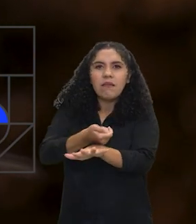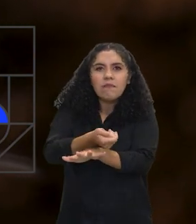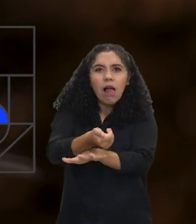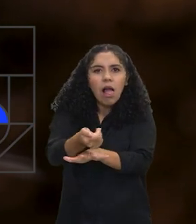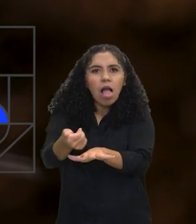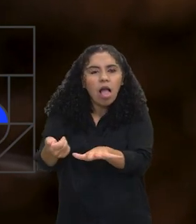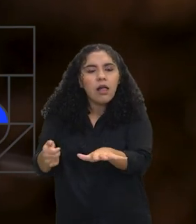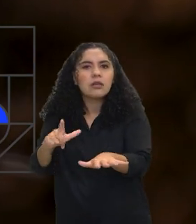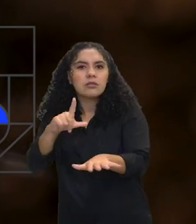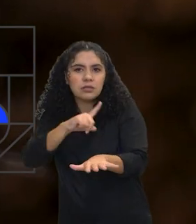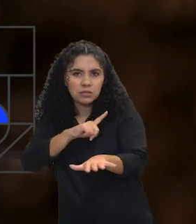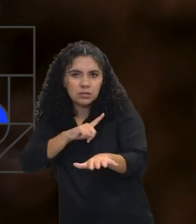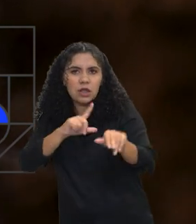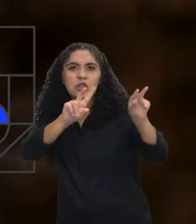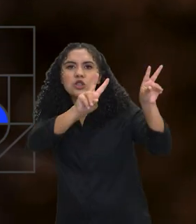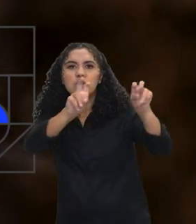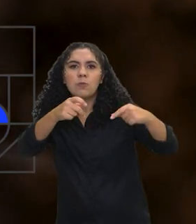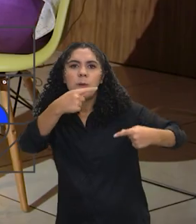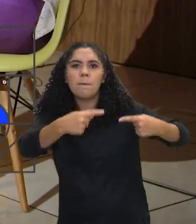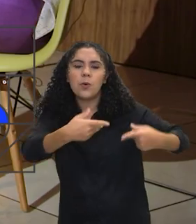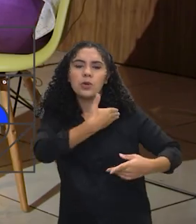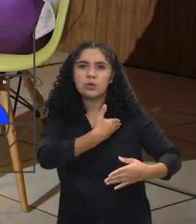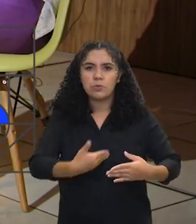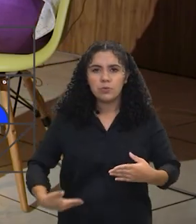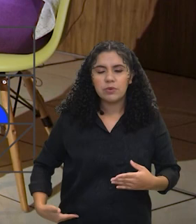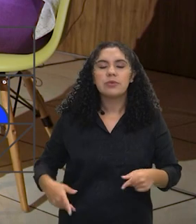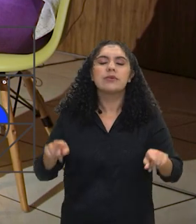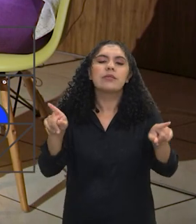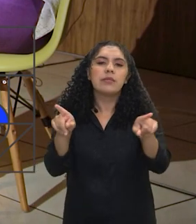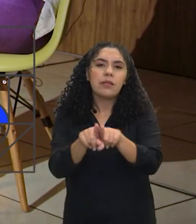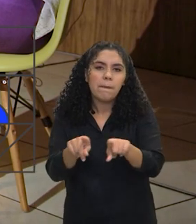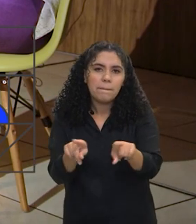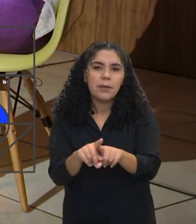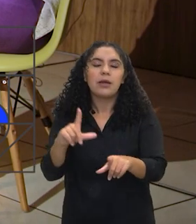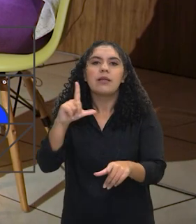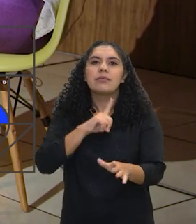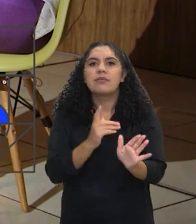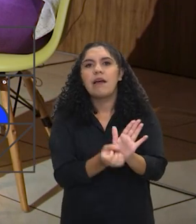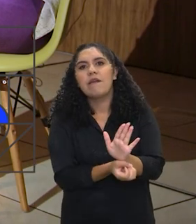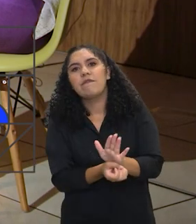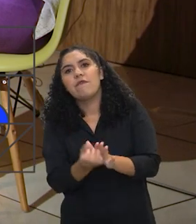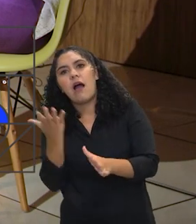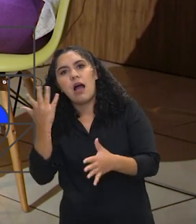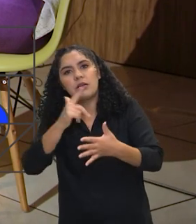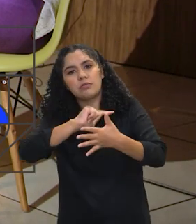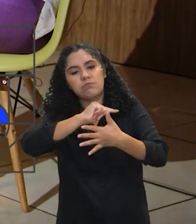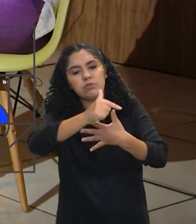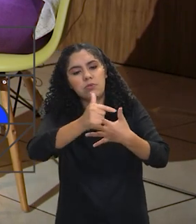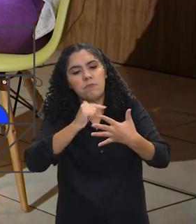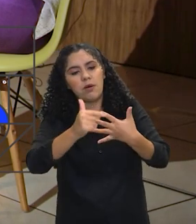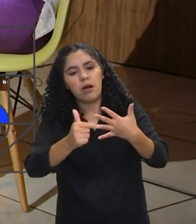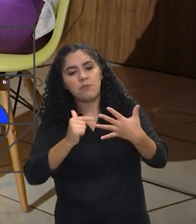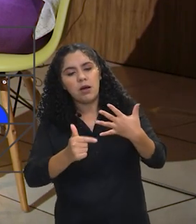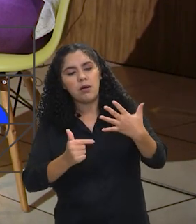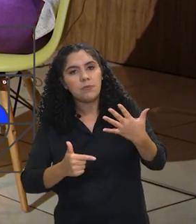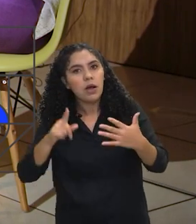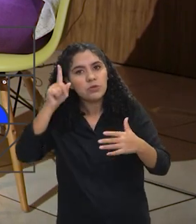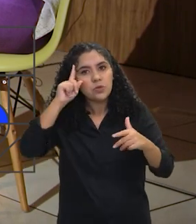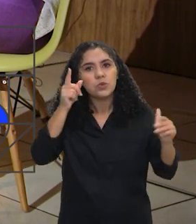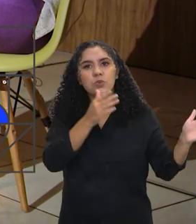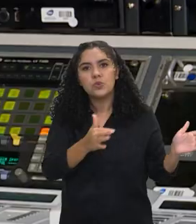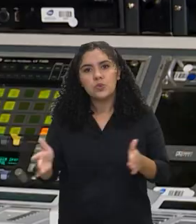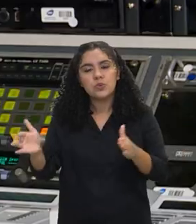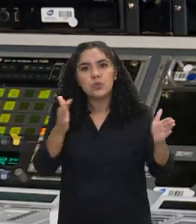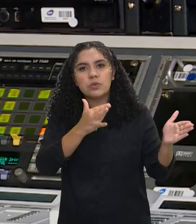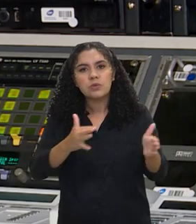news em relação a políticas públicas e nós temos, então, um conjunto de ações do dia a dia. Mas nós temos que